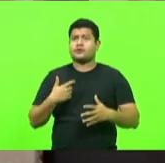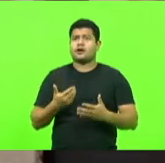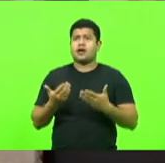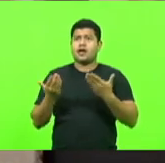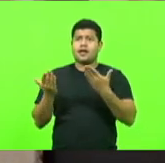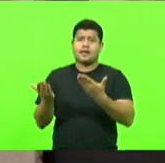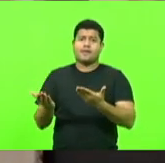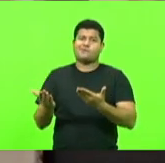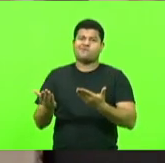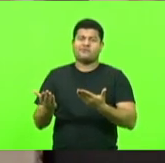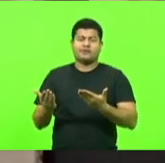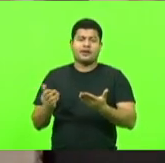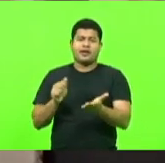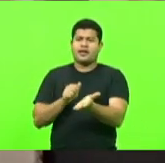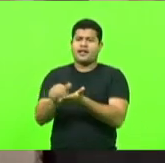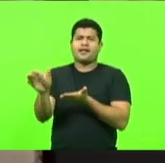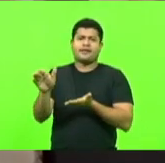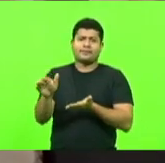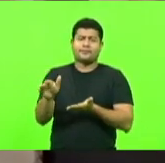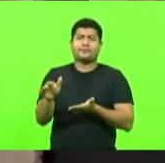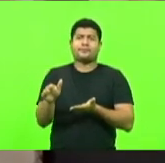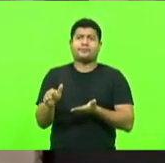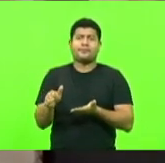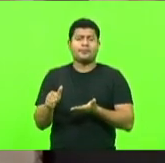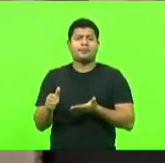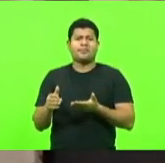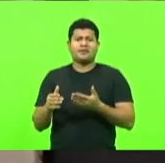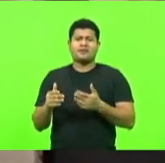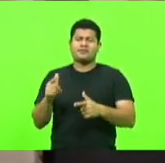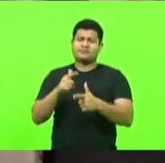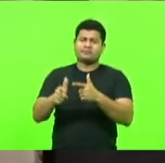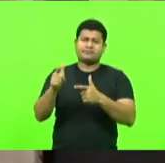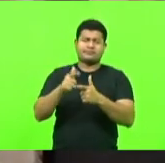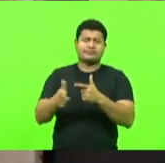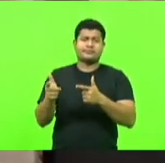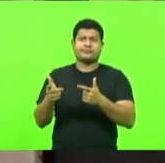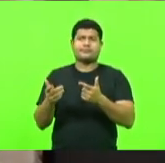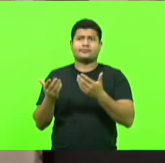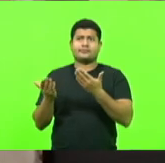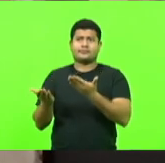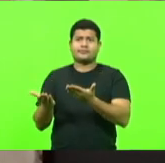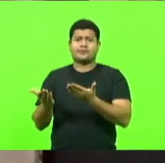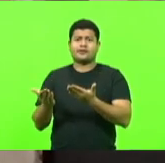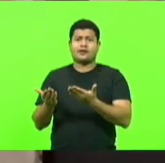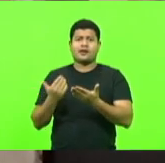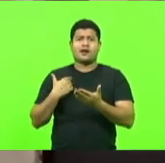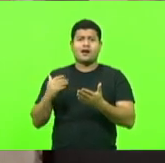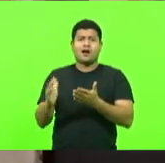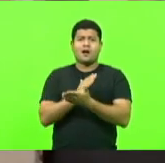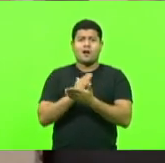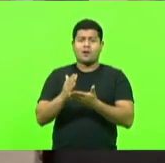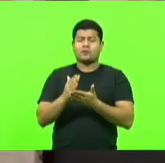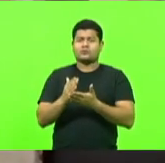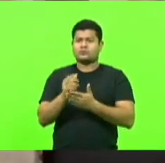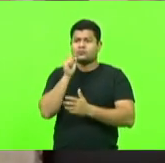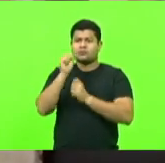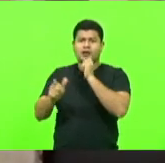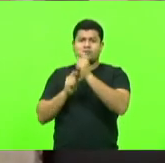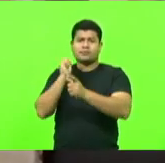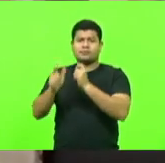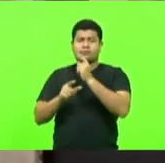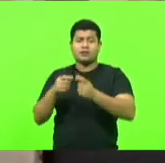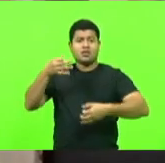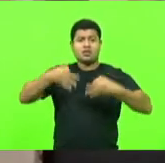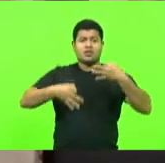sendo exonerados, passando por essa situação, sendo alvo da crítica, julgamento da sociedade.